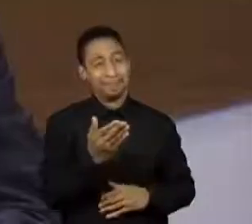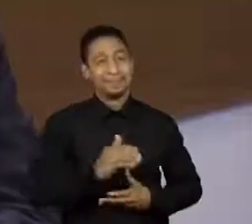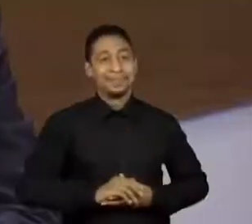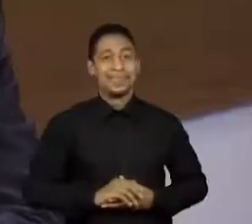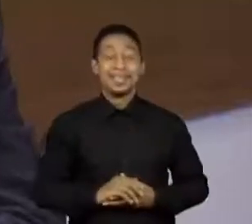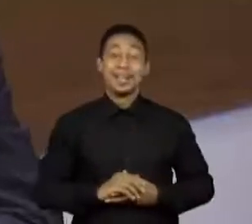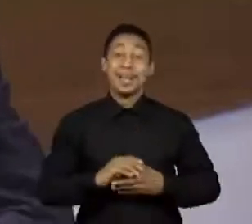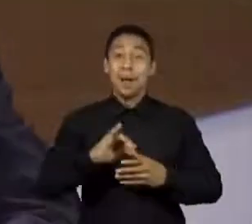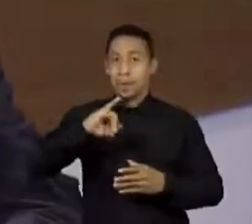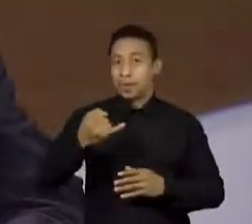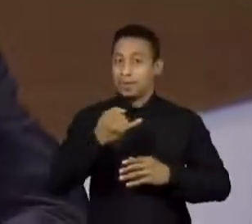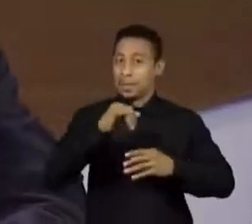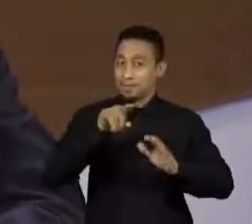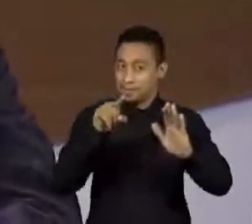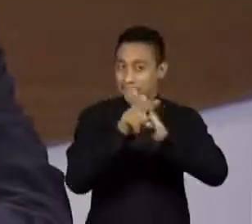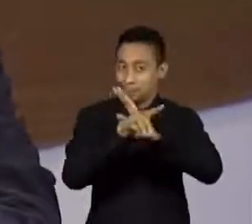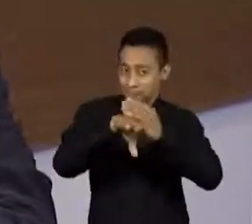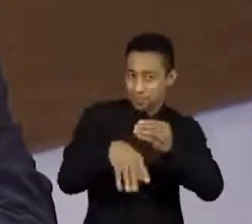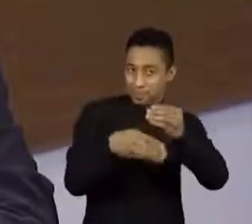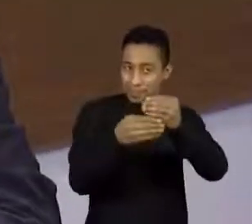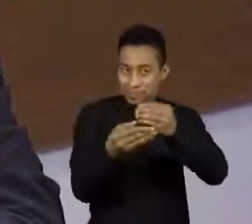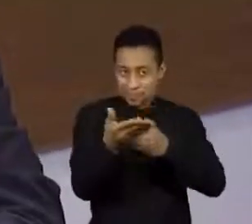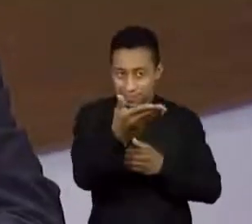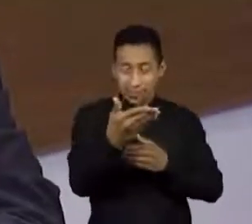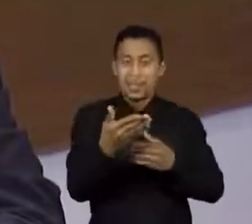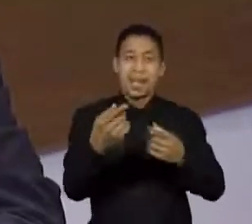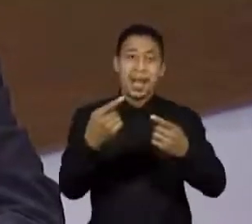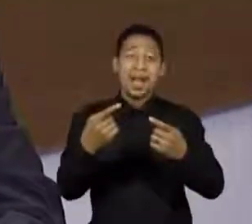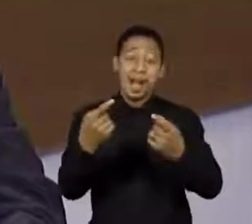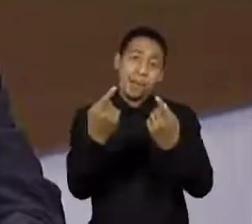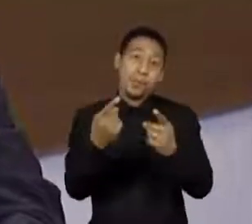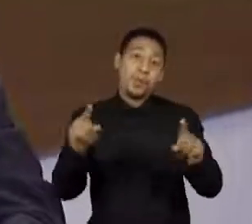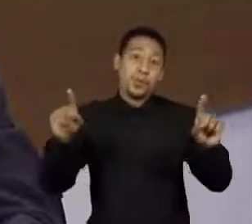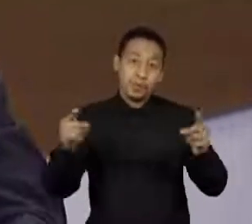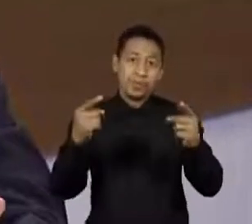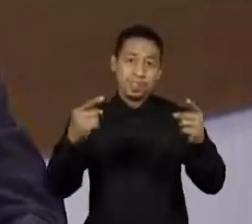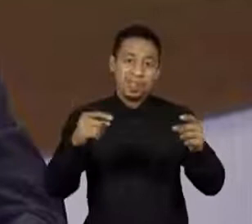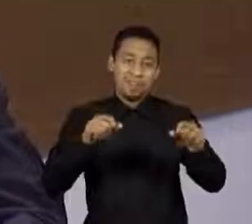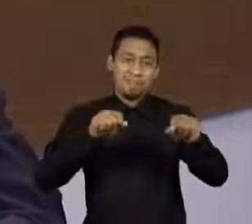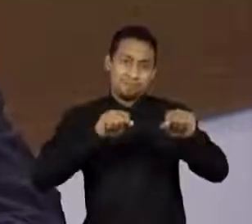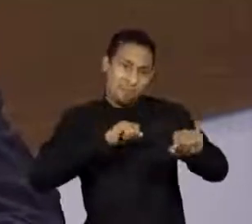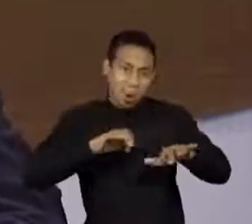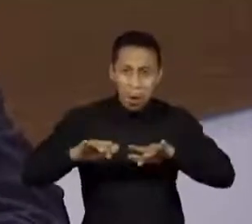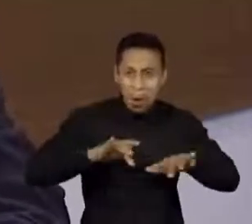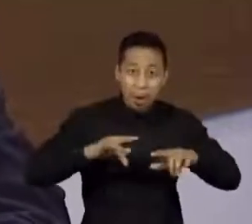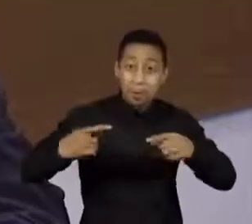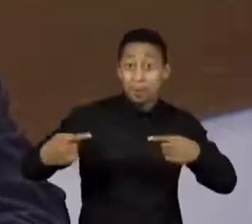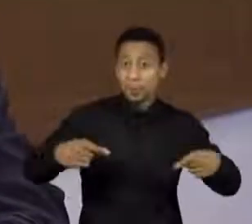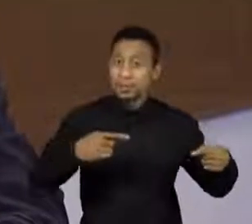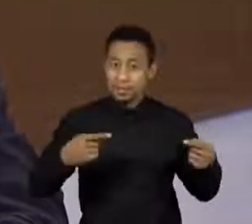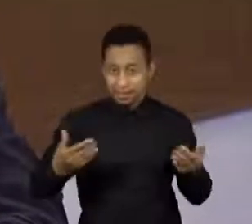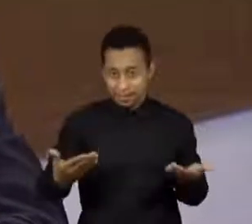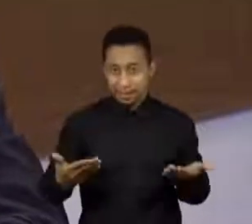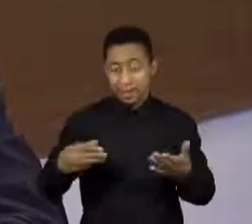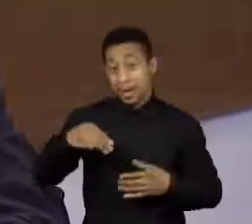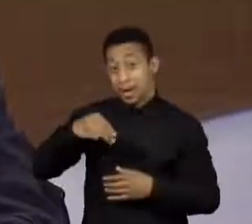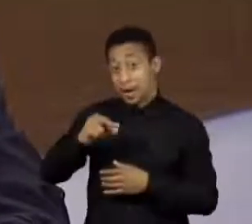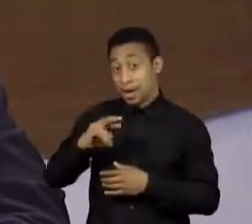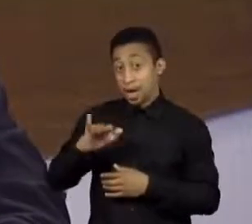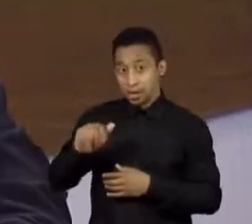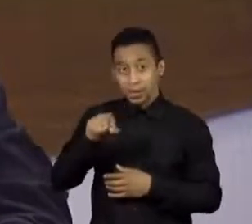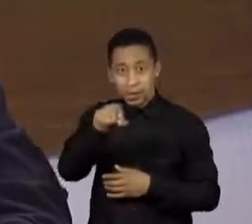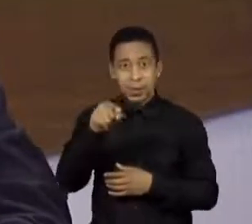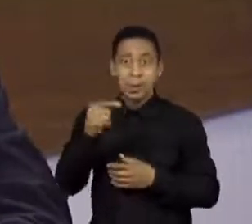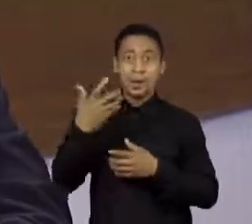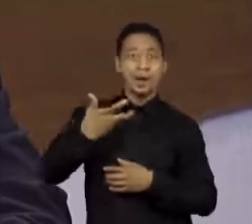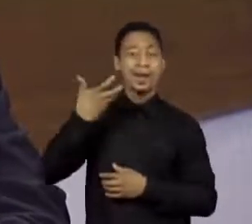Eu ia seguir nessa onda que a Kenia levantou da música política, porque a obra do Martinho é uma obra extremamente política, né? O Martinho canta Onde o